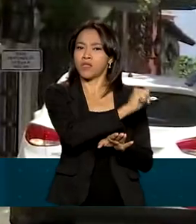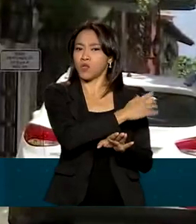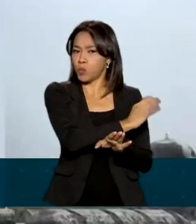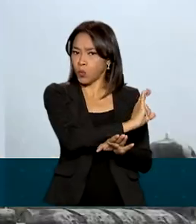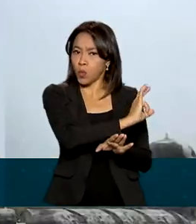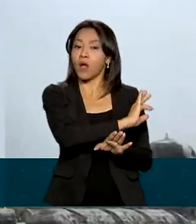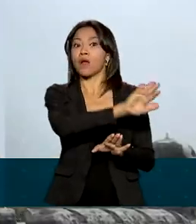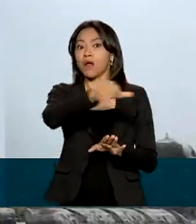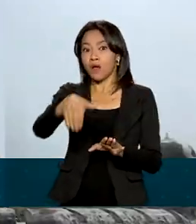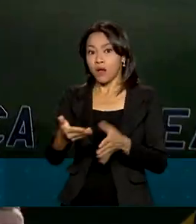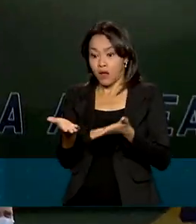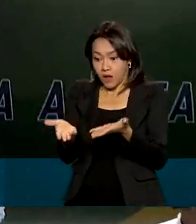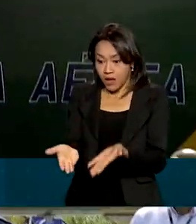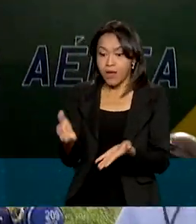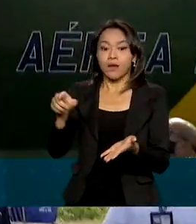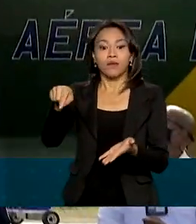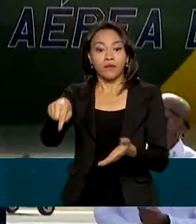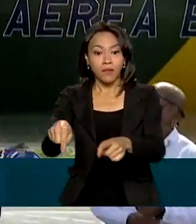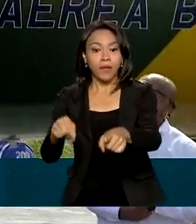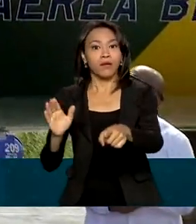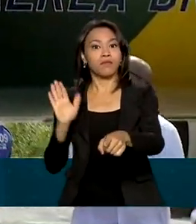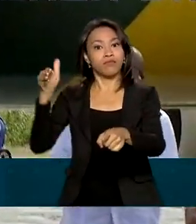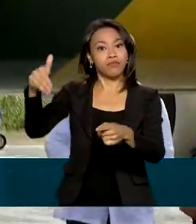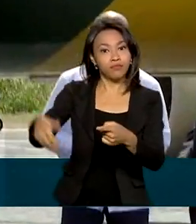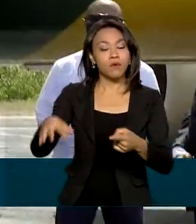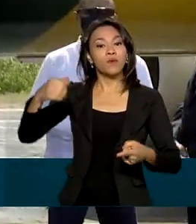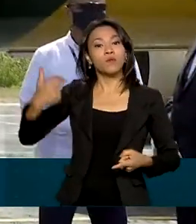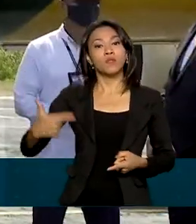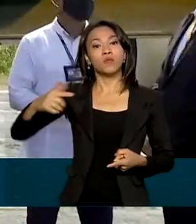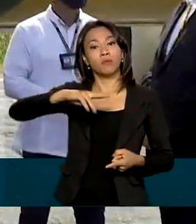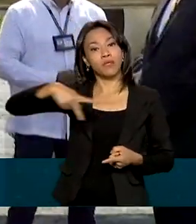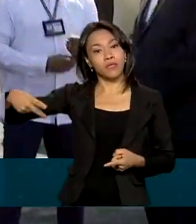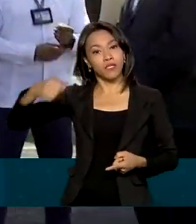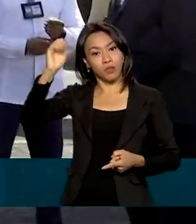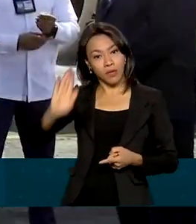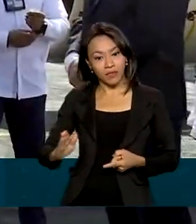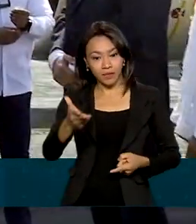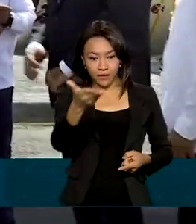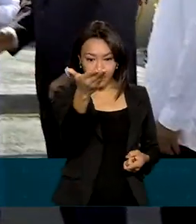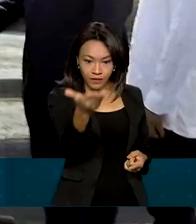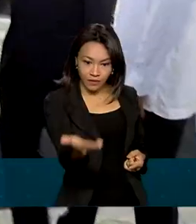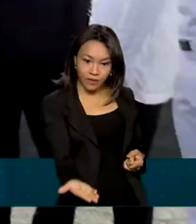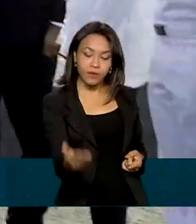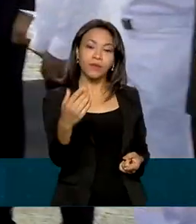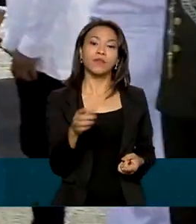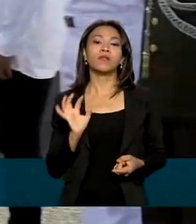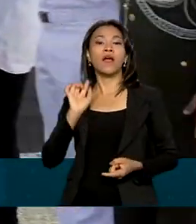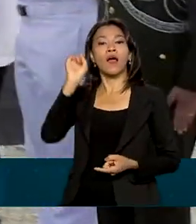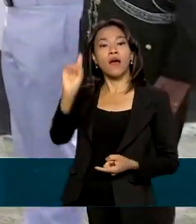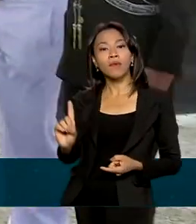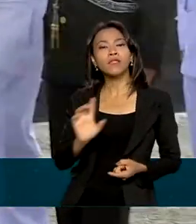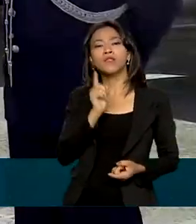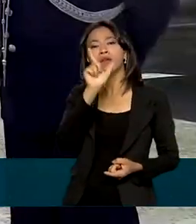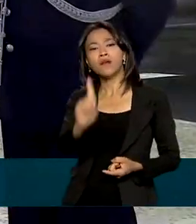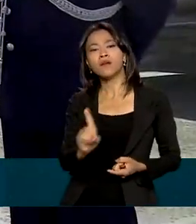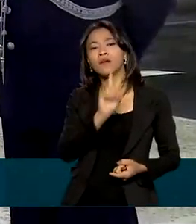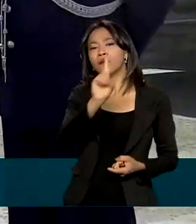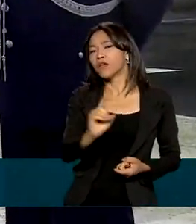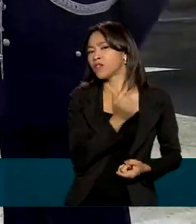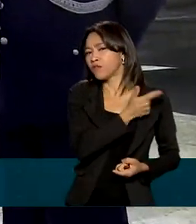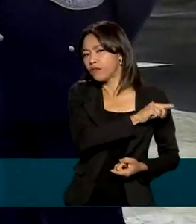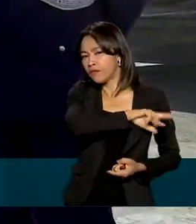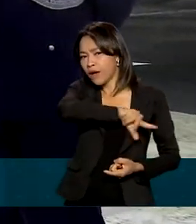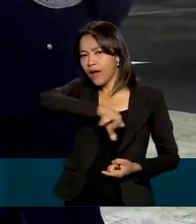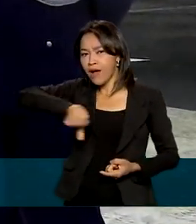presidente colombiano Ivan Duque, também estarão aqui o vice-presidente brasileiro, Hamilton Mourão, além de representantes de outros países da América do